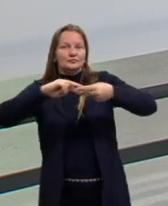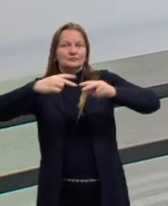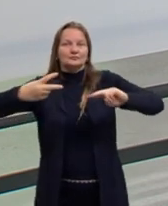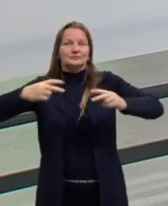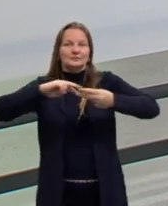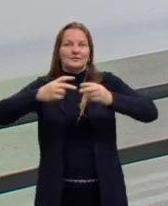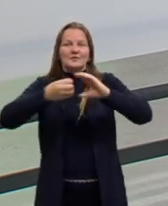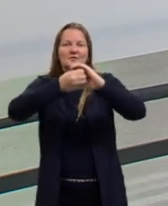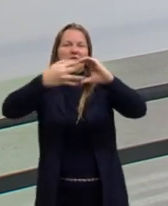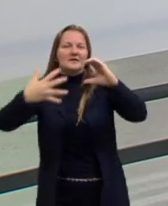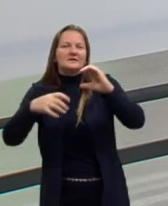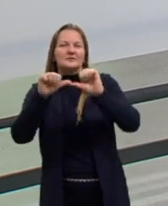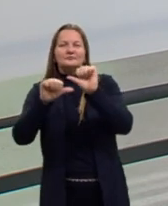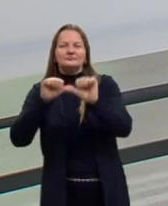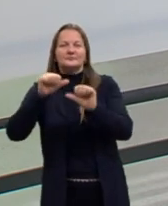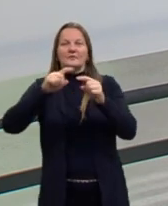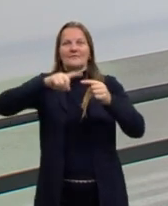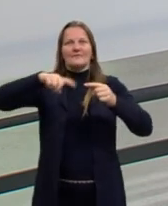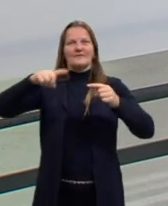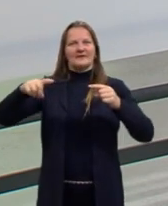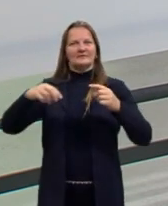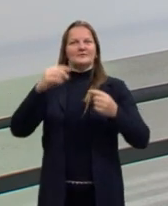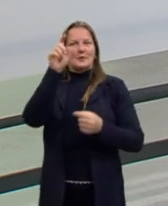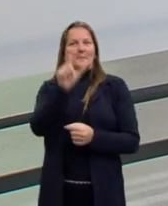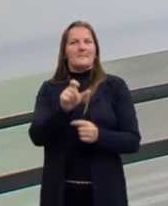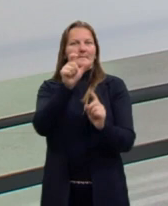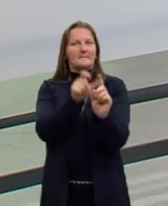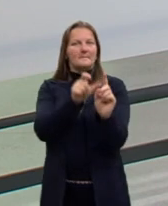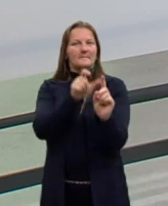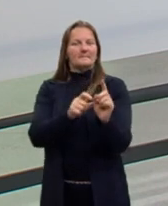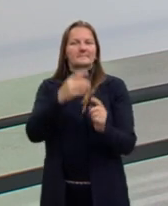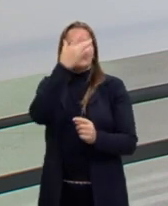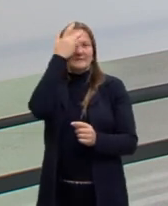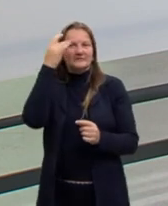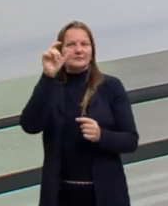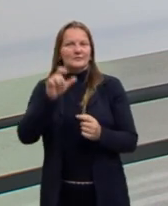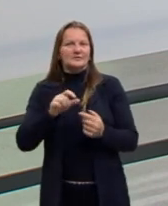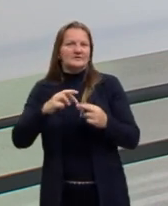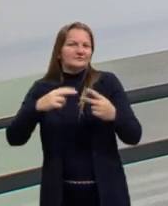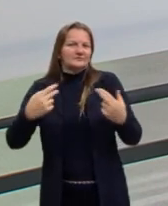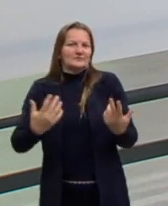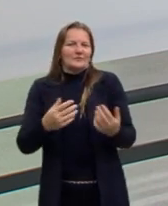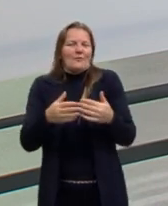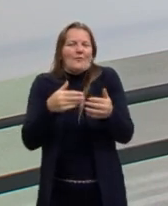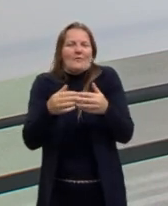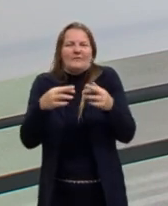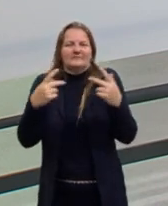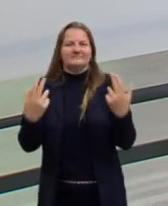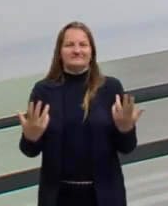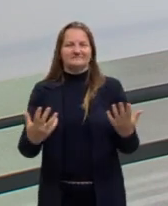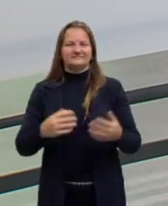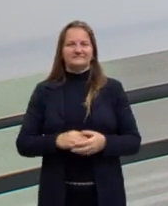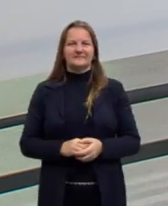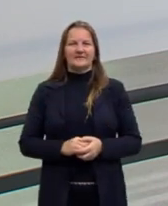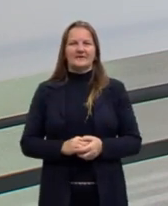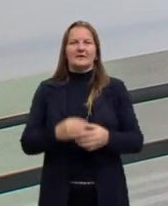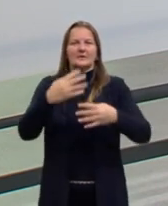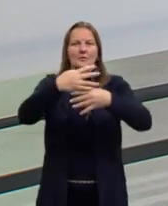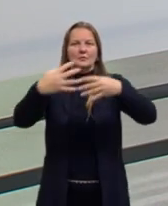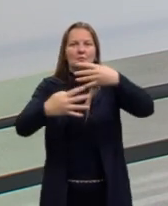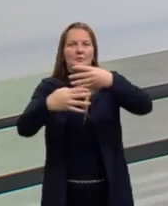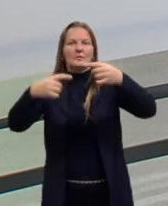características, a variabilidade dos indivíduos, tá? Então, a culpa é das mutações e da